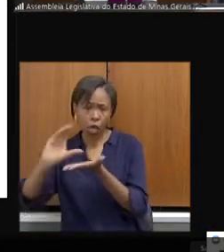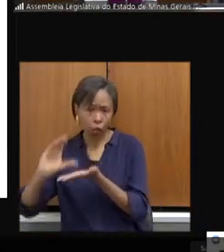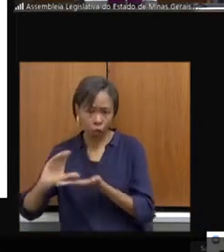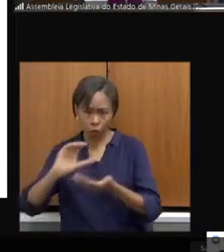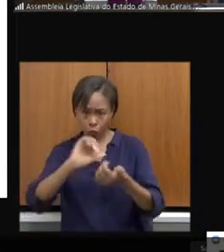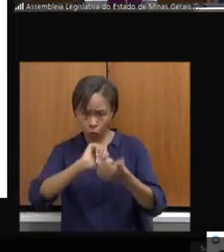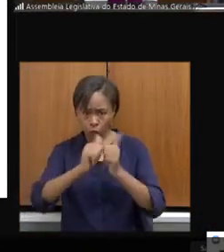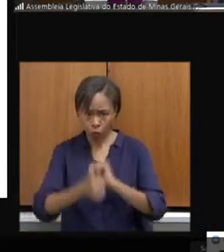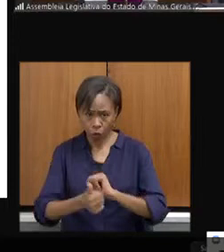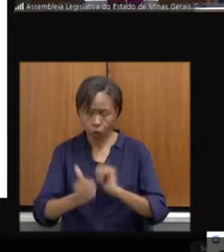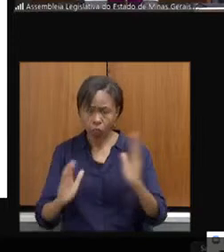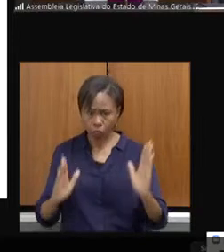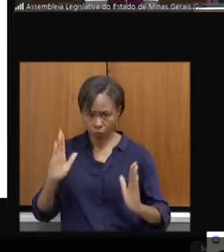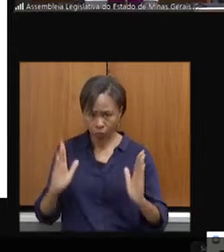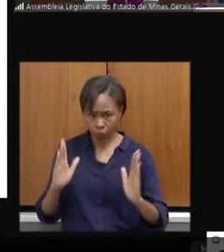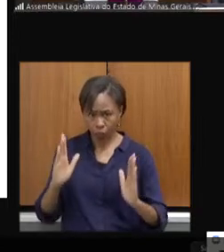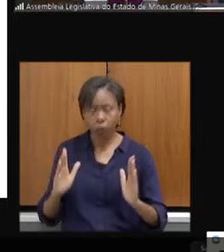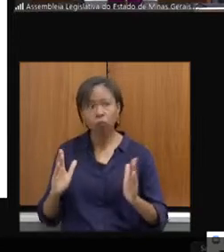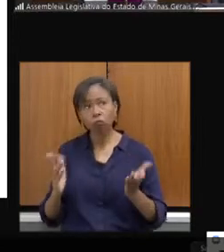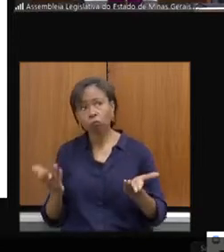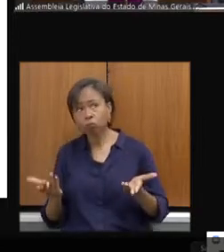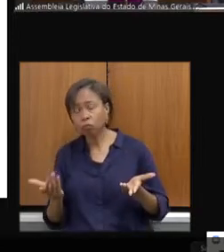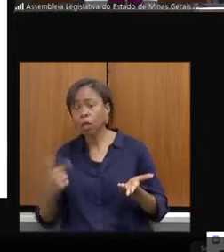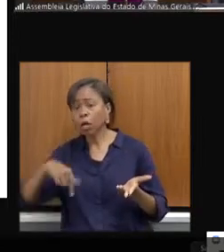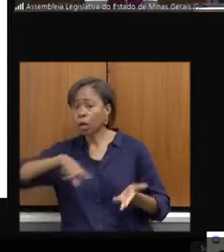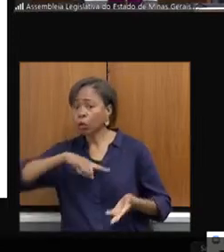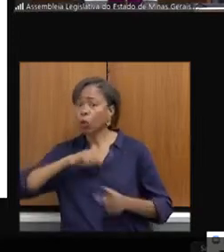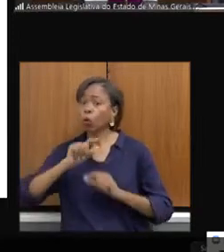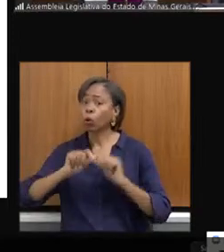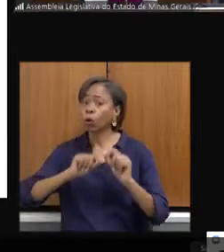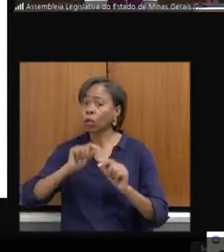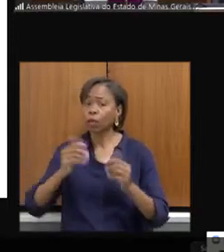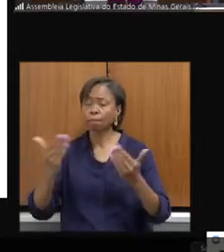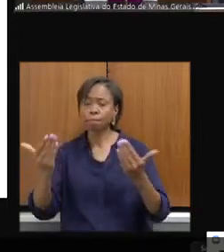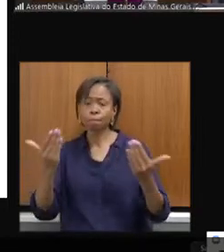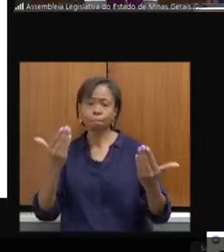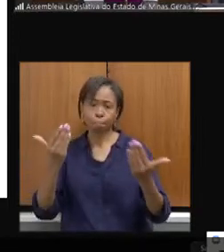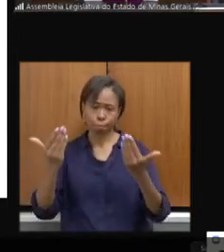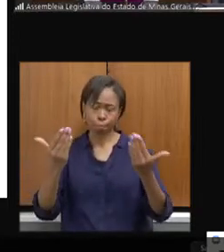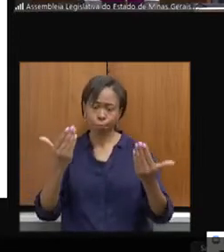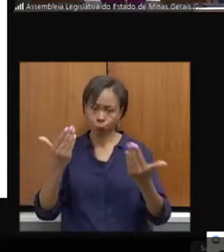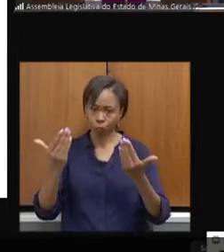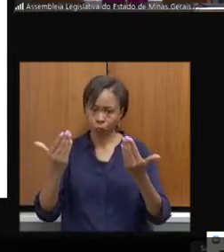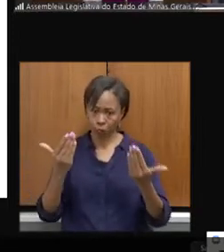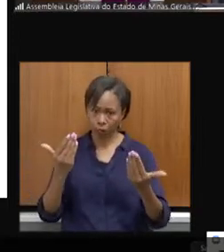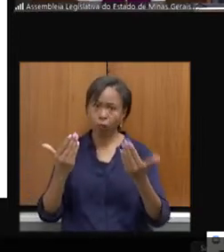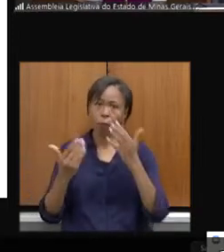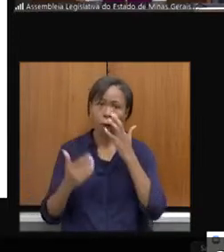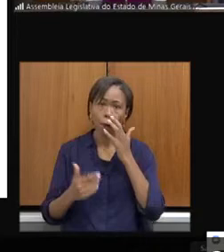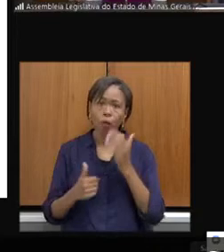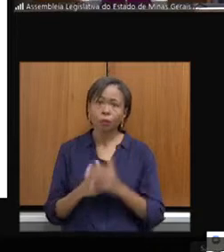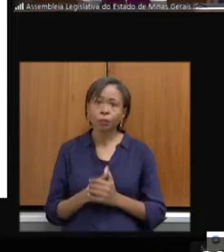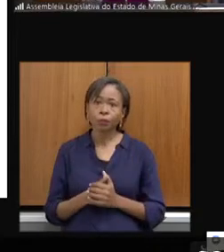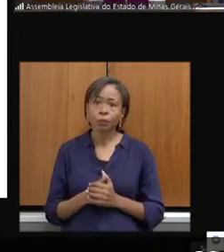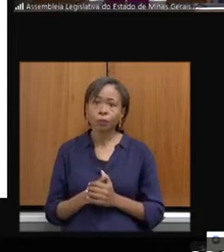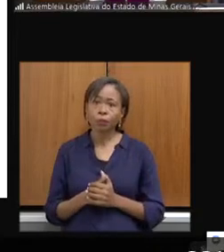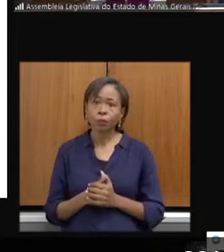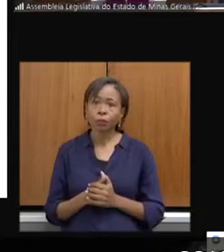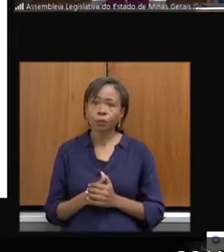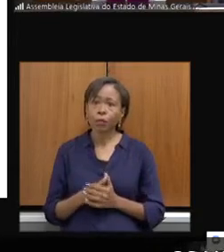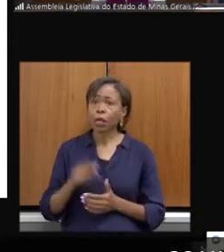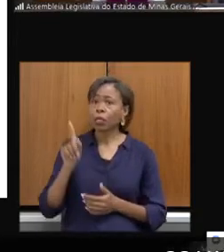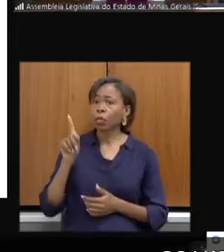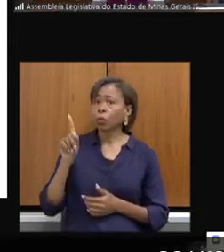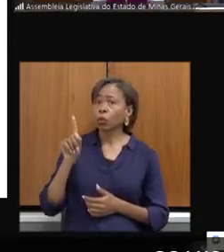esportes no período analisado? E aí nós fizemos um comparativo, nós utilizamos o dado do Munique, o Munique, ele é um